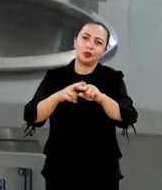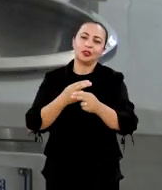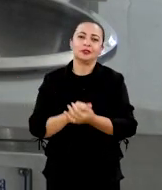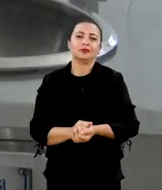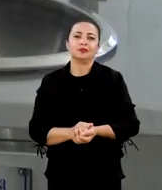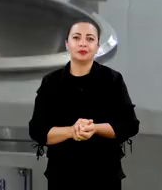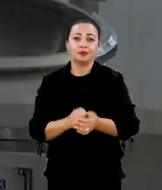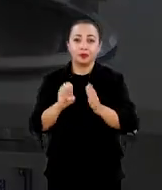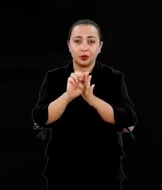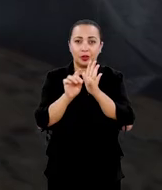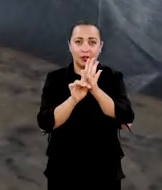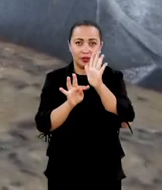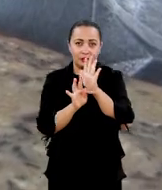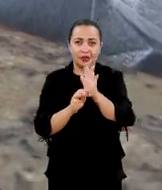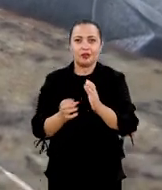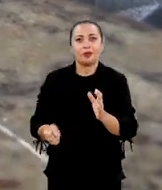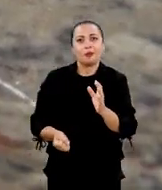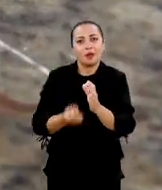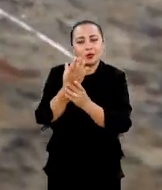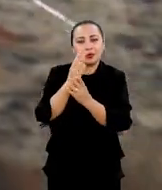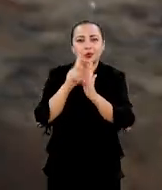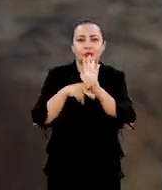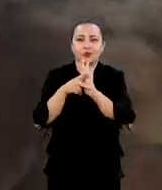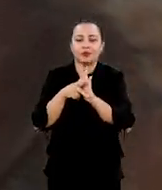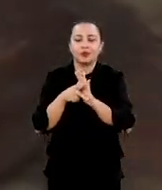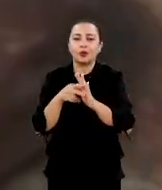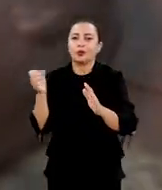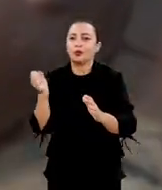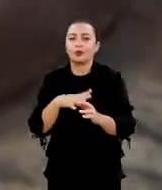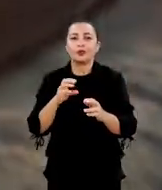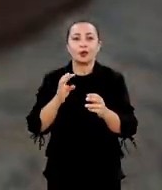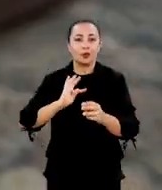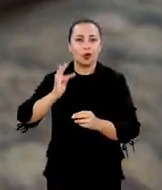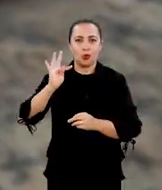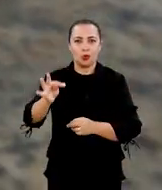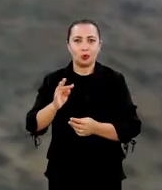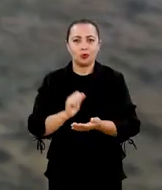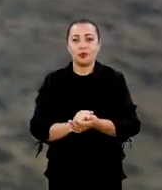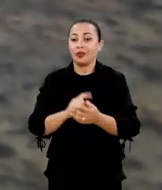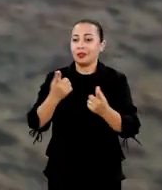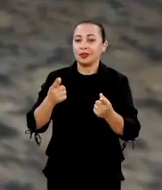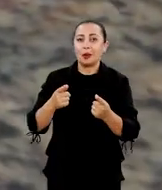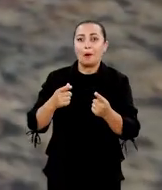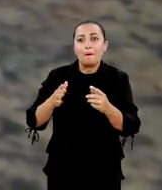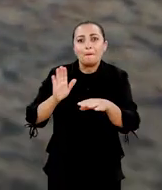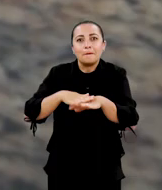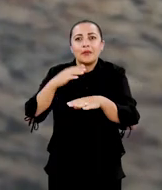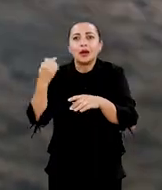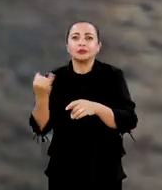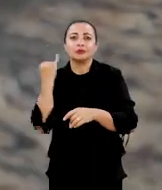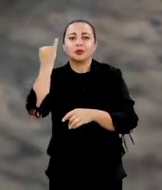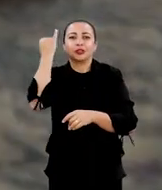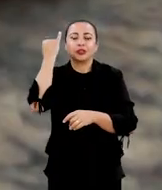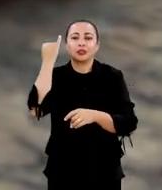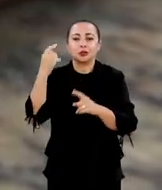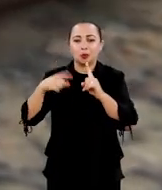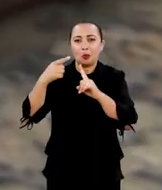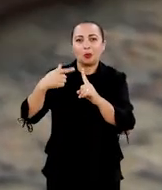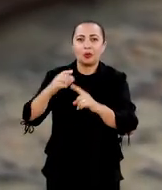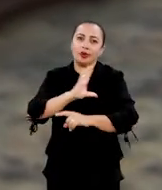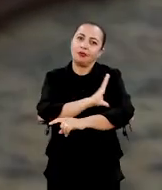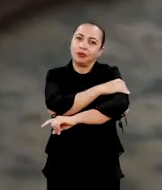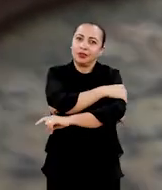chocolate. O edital que foi aprovado nesse projeto é um edital de inovação tecnológica, então o principal produto é a